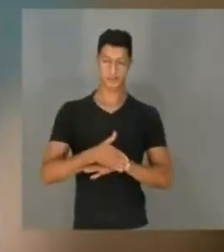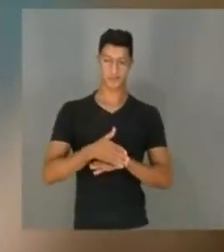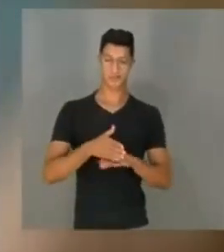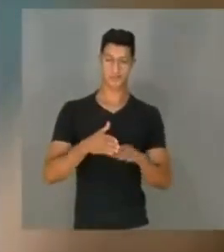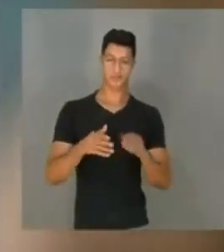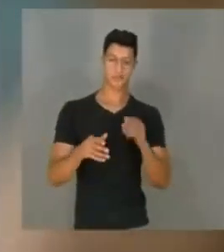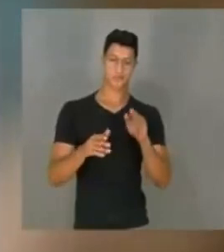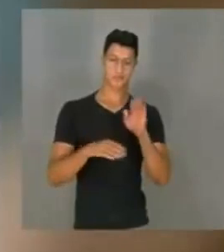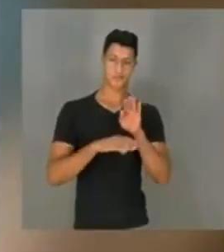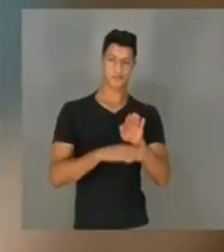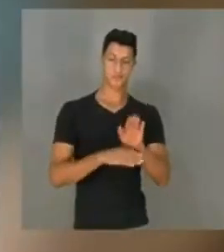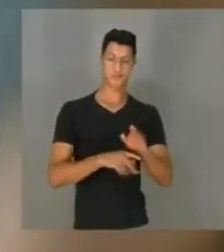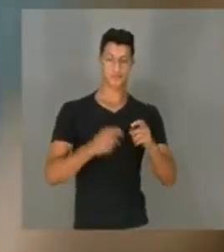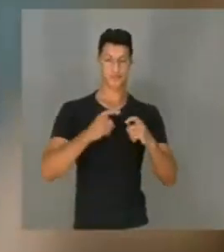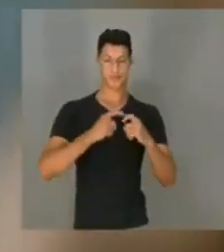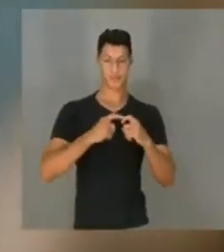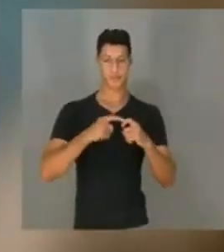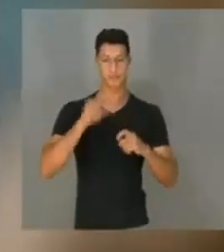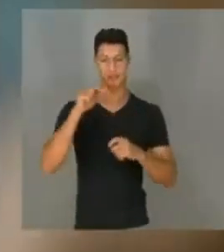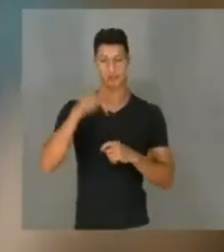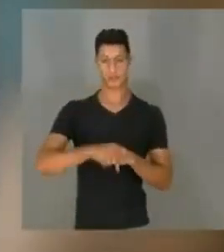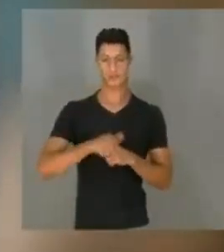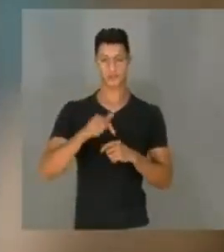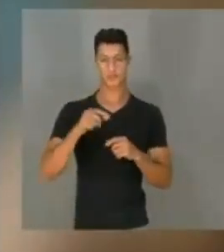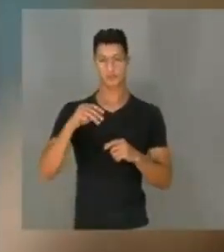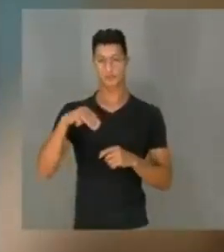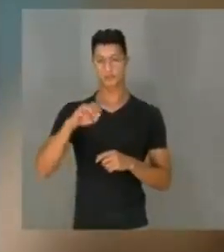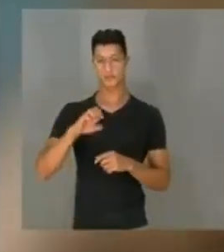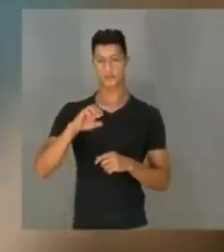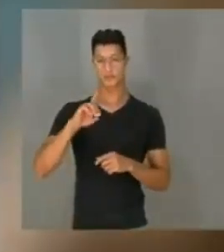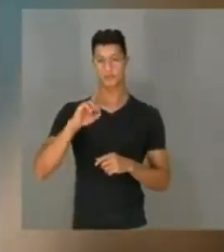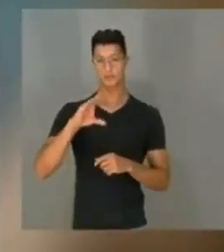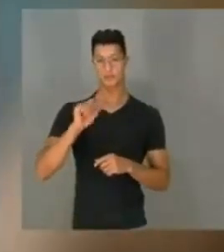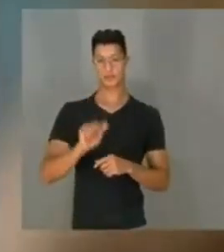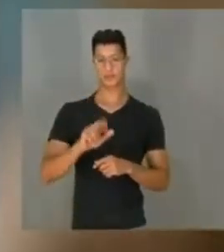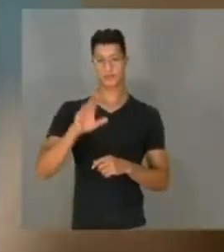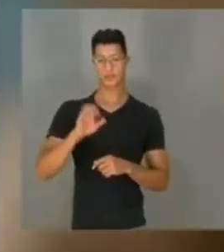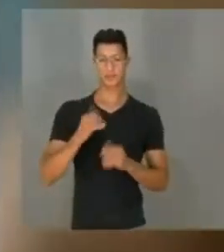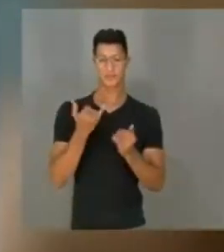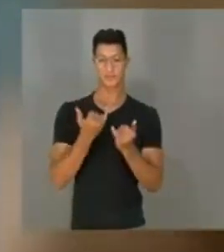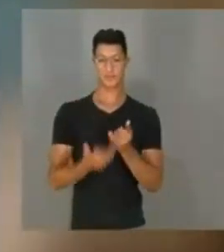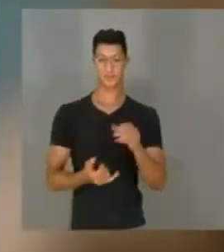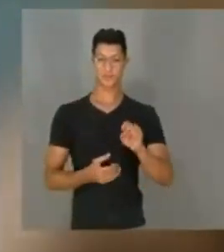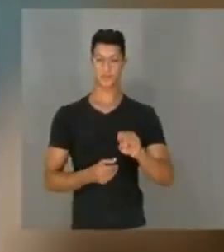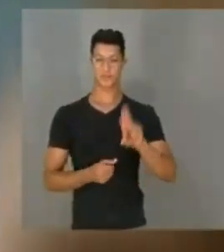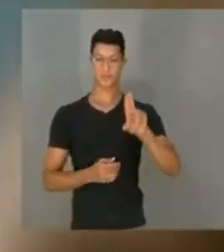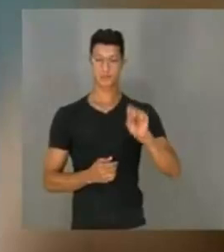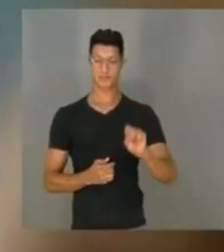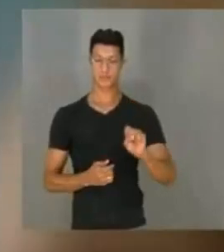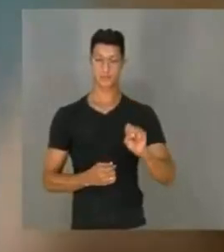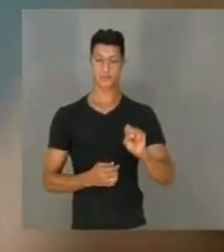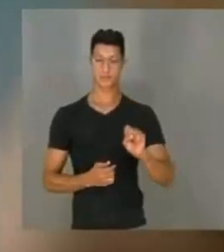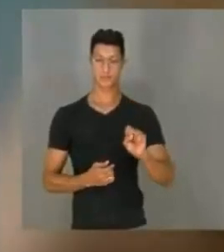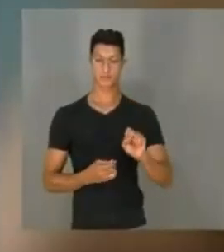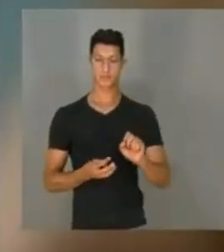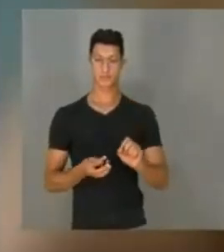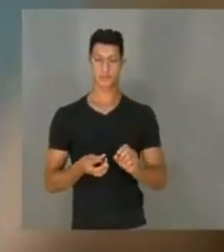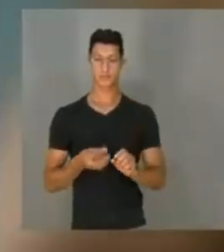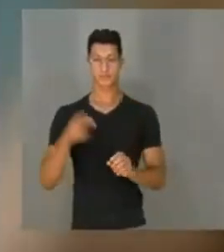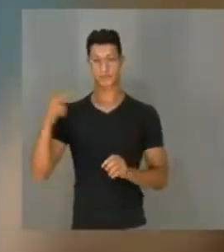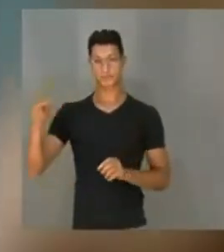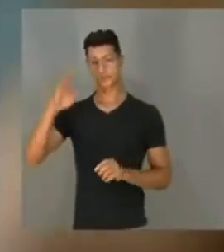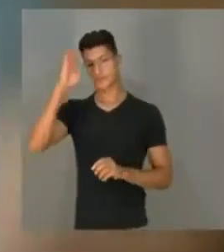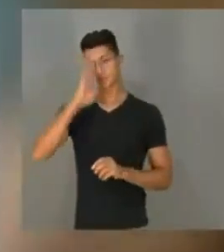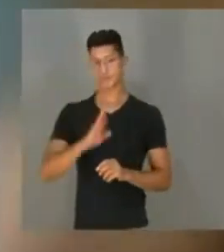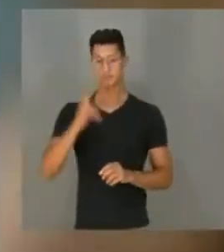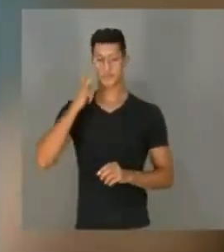esquema de benefícios médicos, que aqui é o Medicare, que é similar ao SUS aí no Brasil,